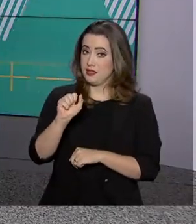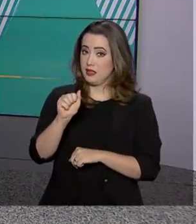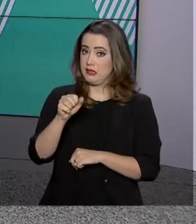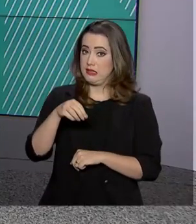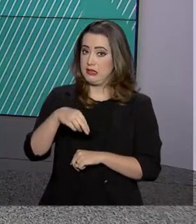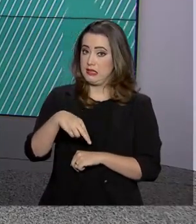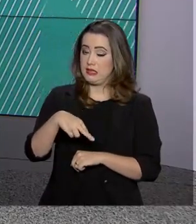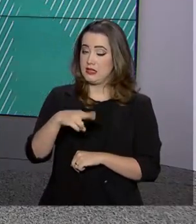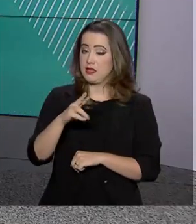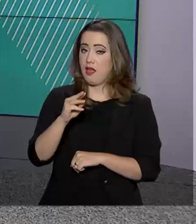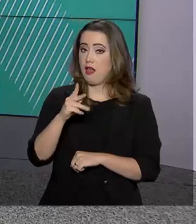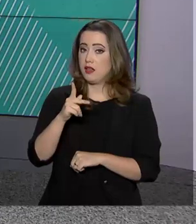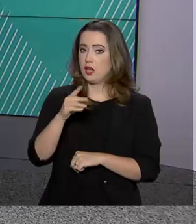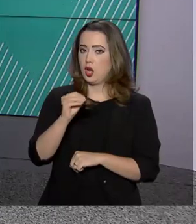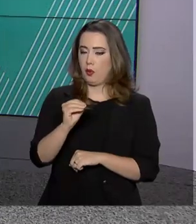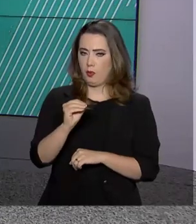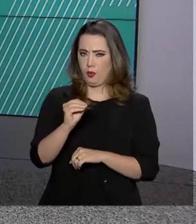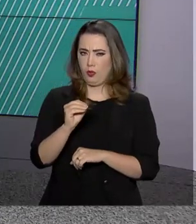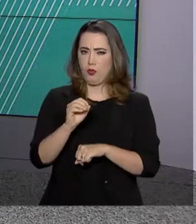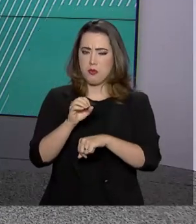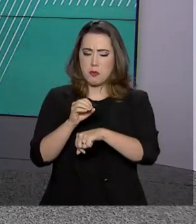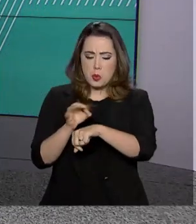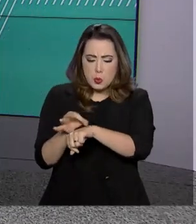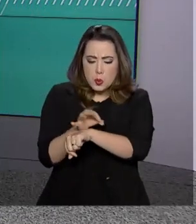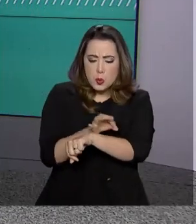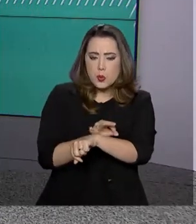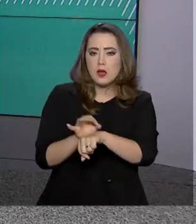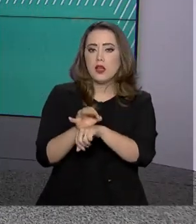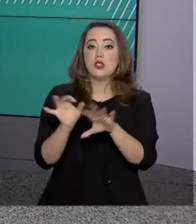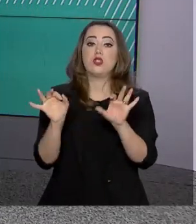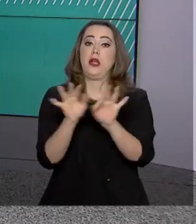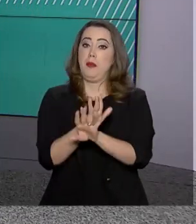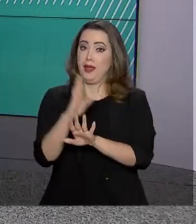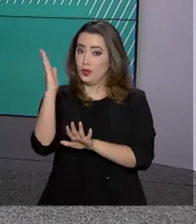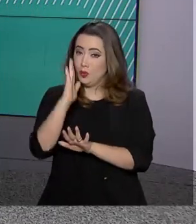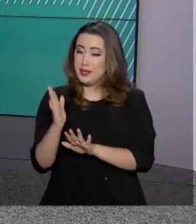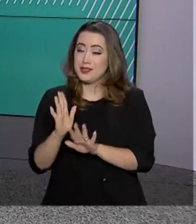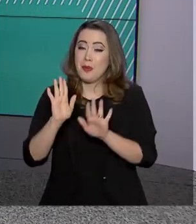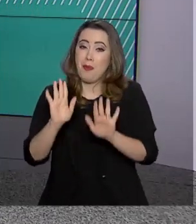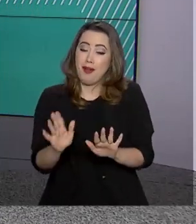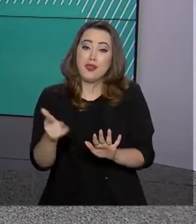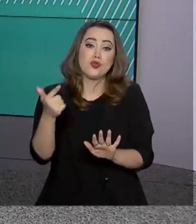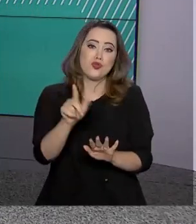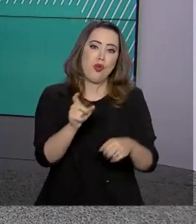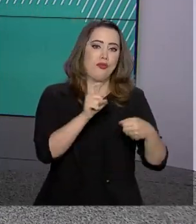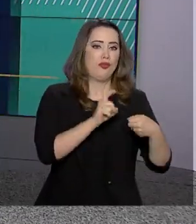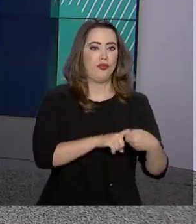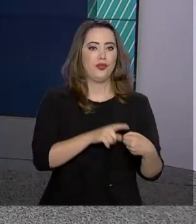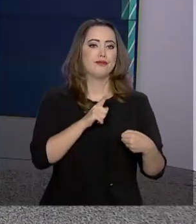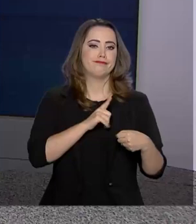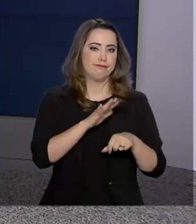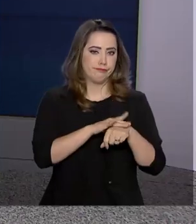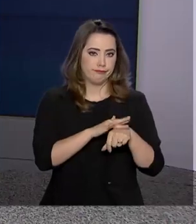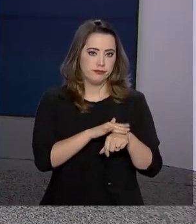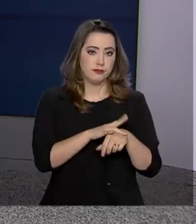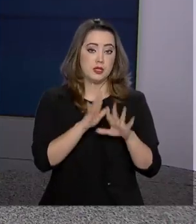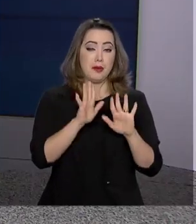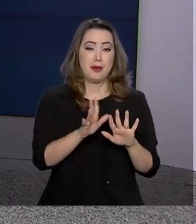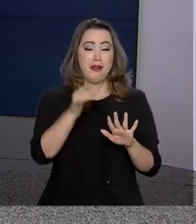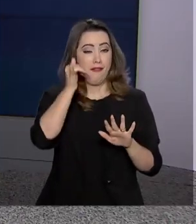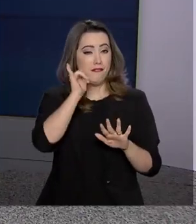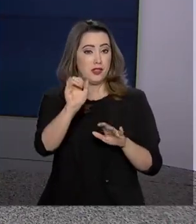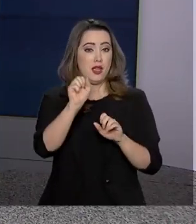estava erradicado do território brasileiro há anos, mas o país voltou a registrar casos da doença. Para evitar que ela se